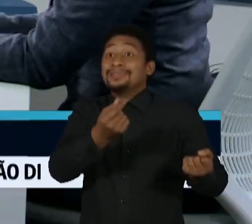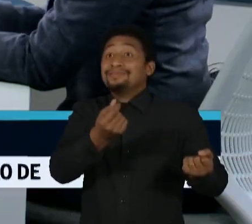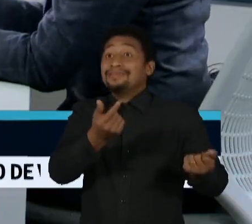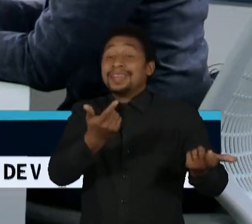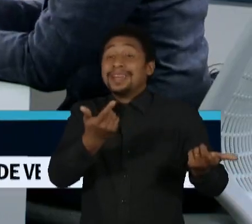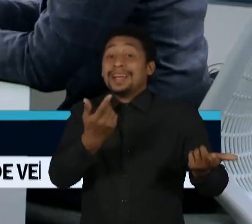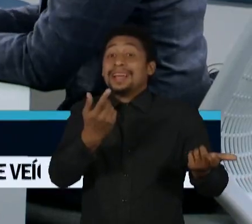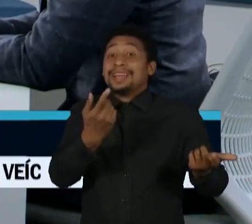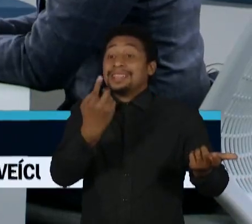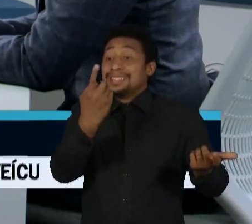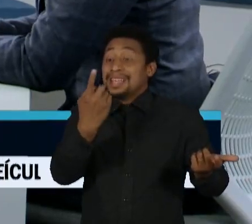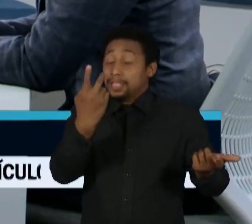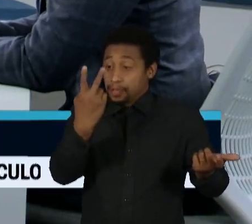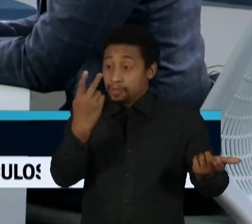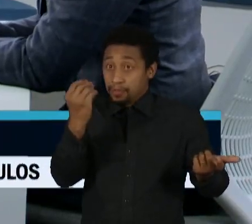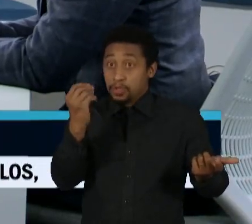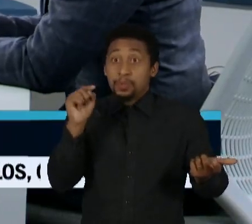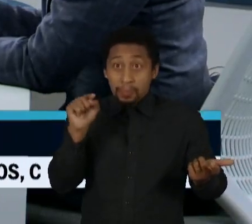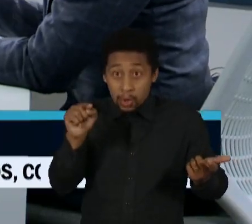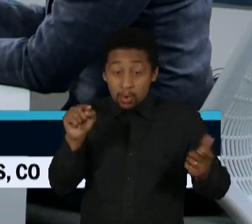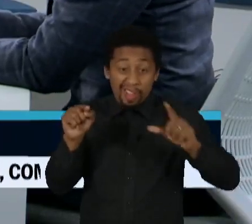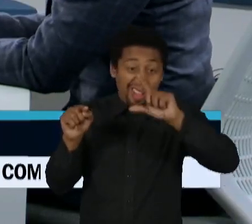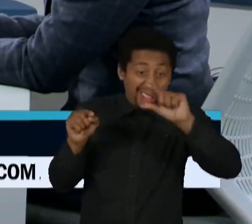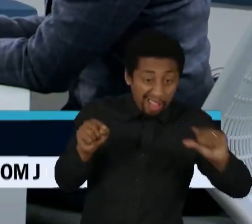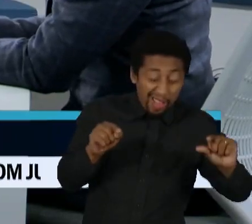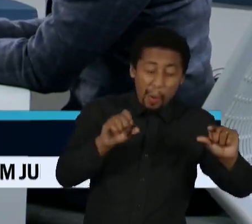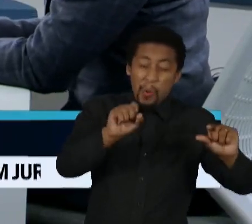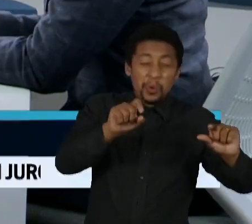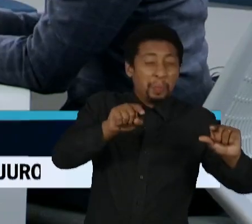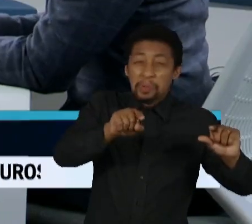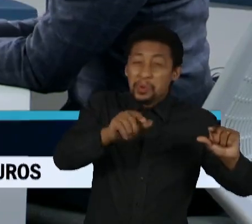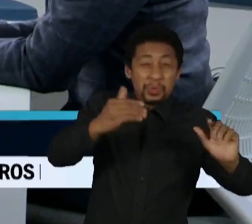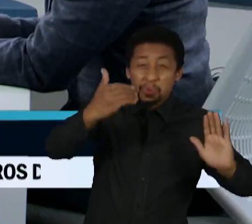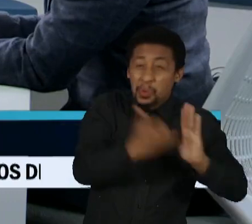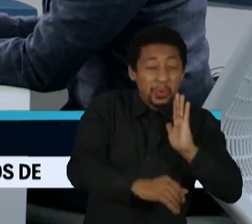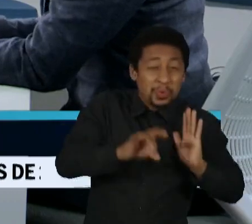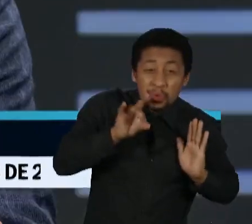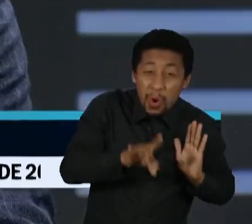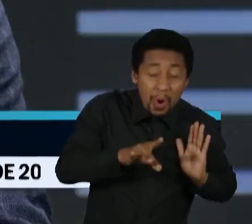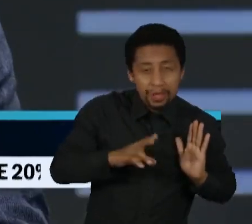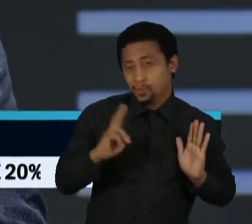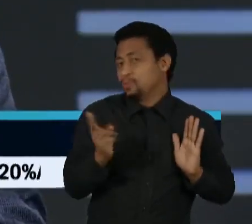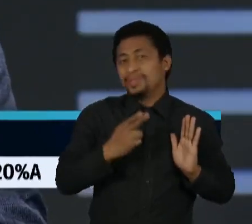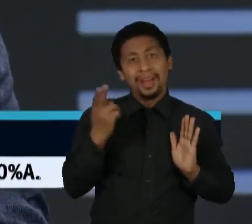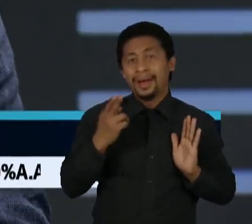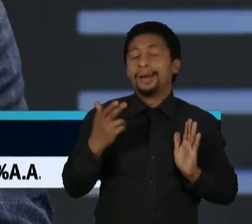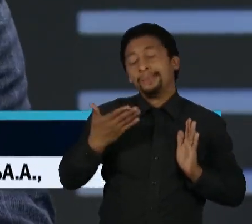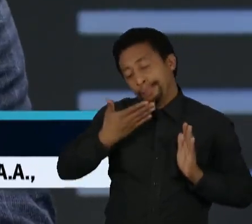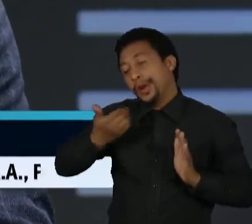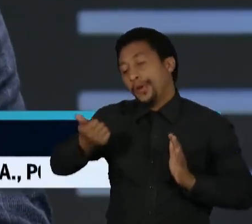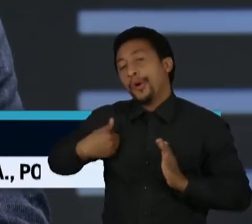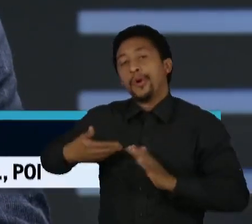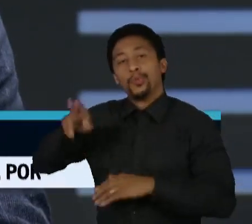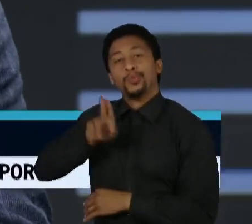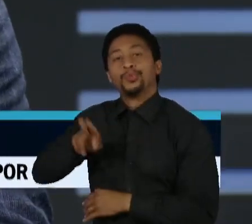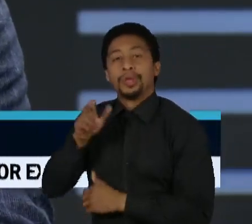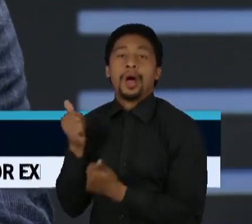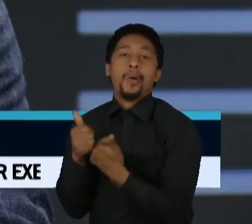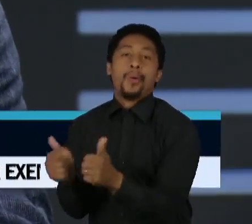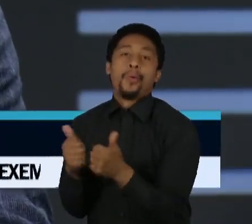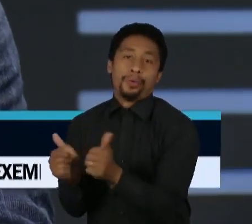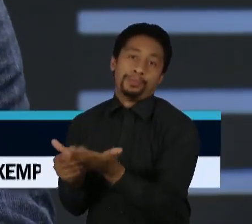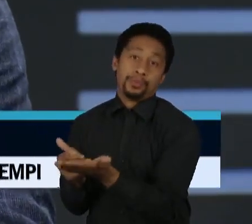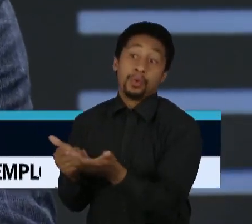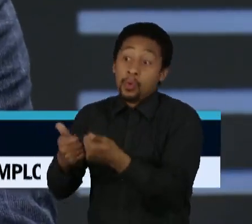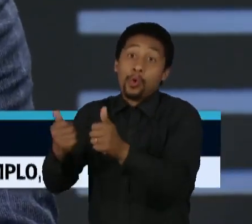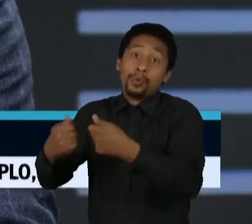de 120 mil. Falando da questão ambiental, como a Juliana bem trouxe, a questão da energia renovável, do transporte modal nas cidades, do que a gente